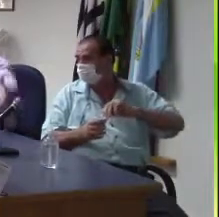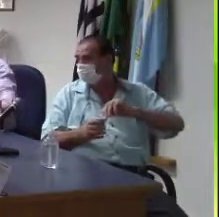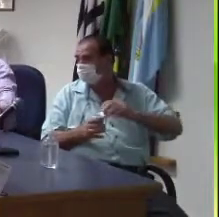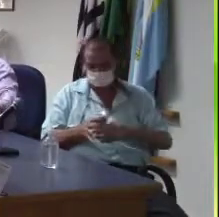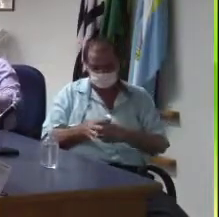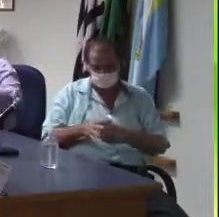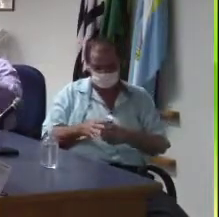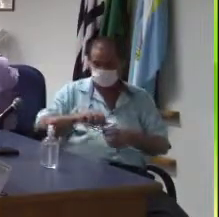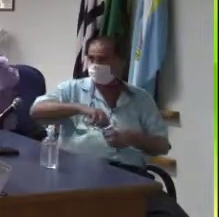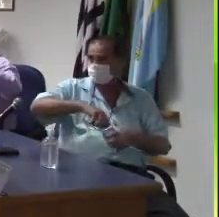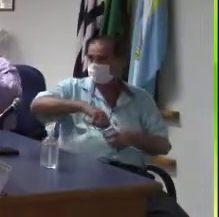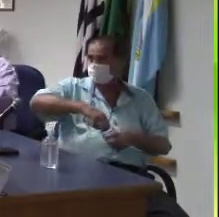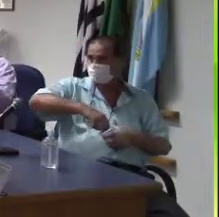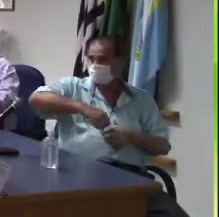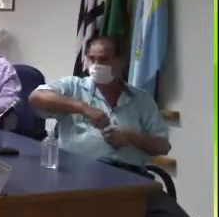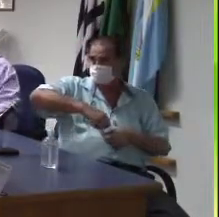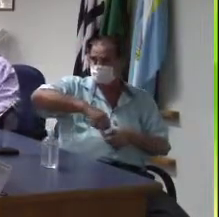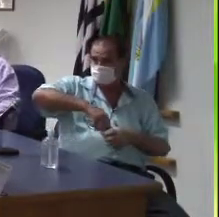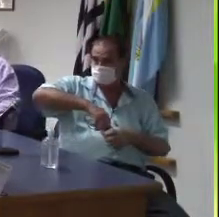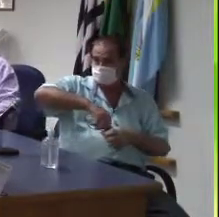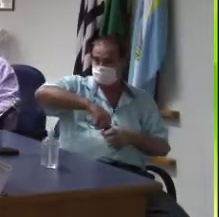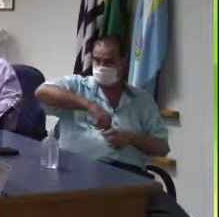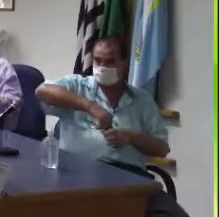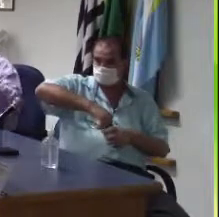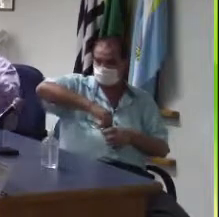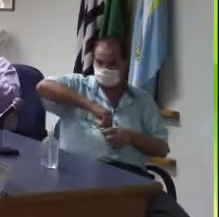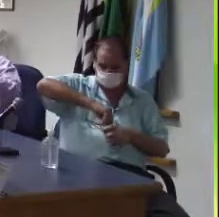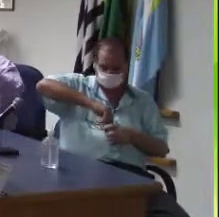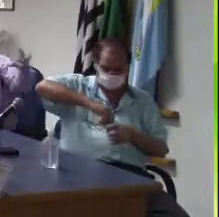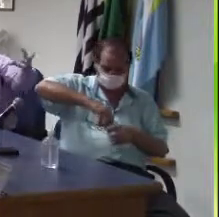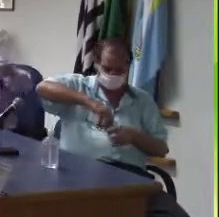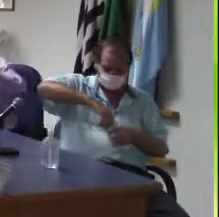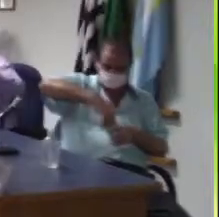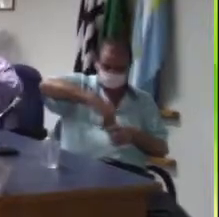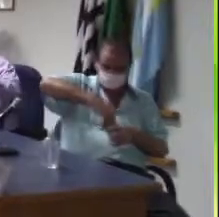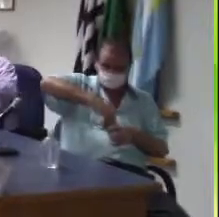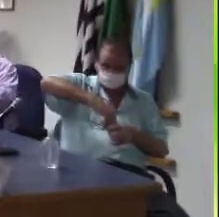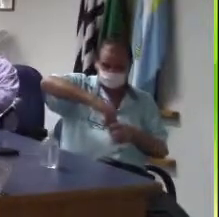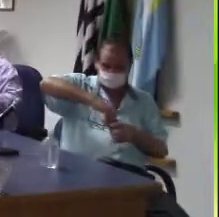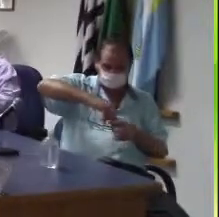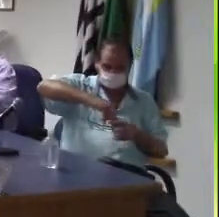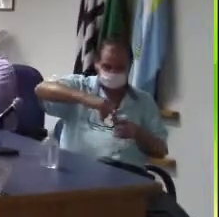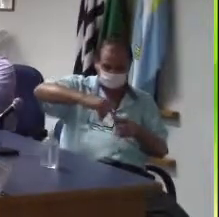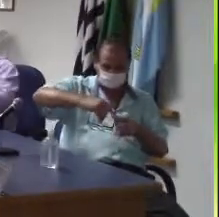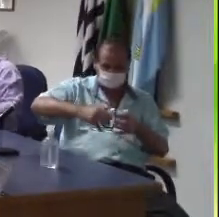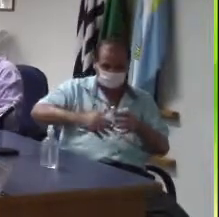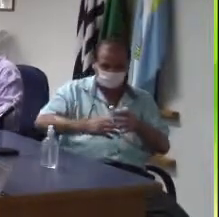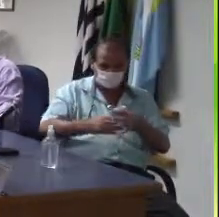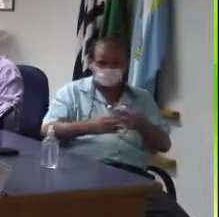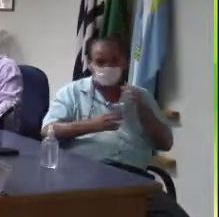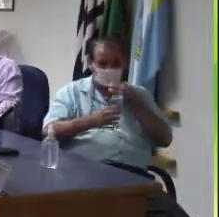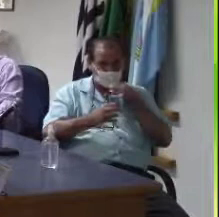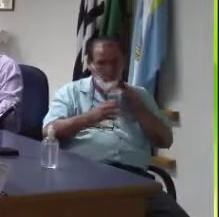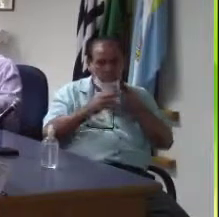chegar uma hora antes. Então, eu acho que, assim, a gente tem que tentar sincronizar tudo isso para a coisa girar redonda.